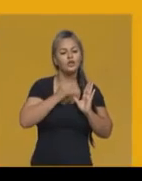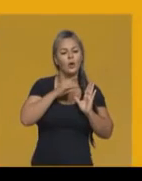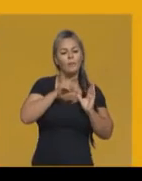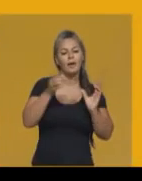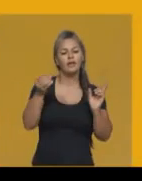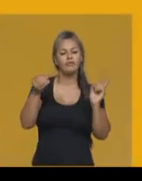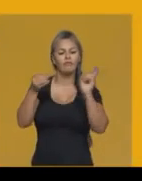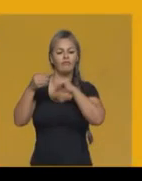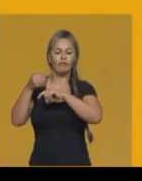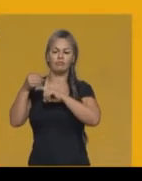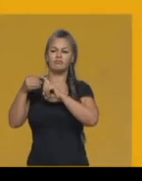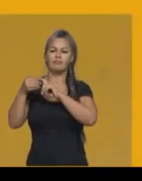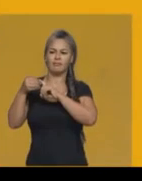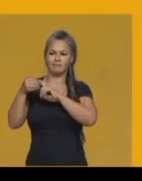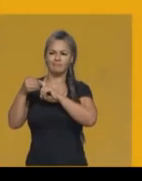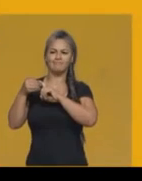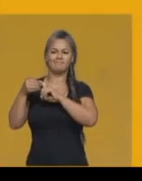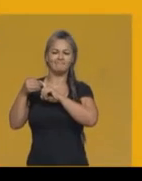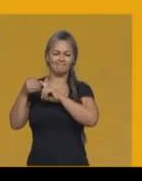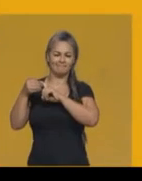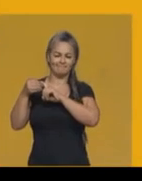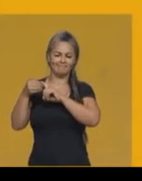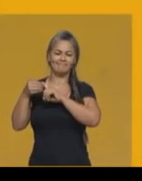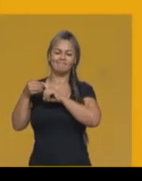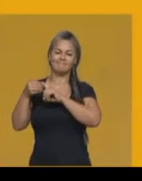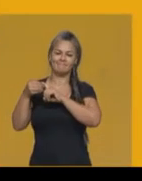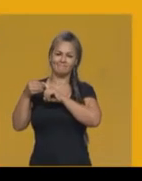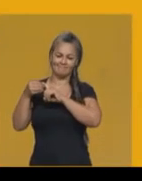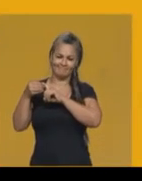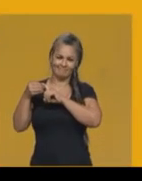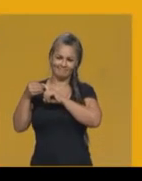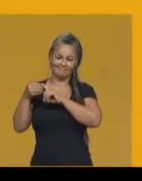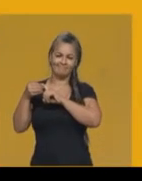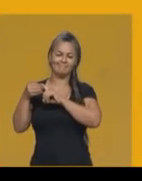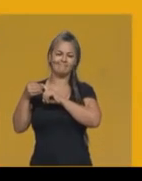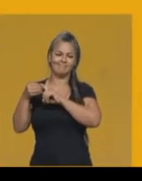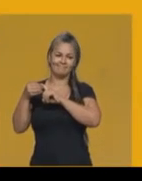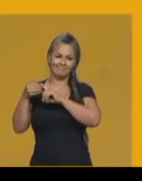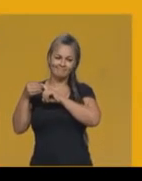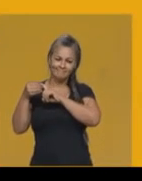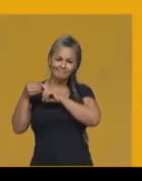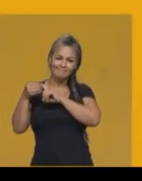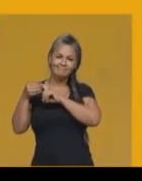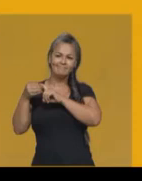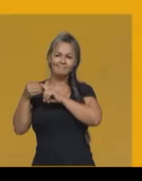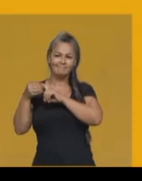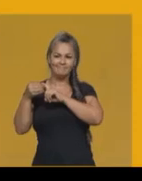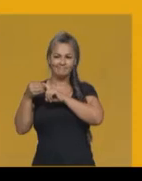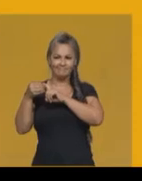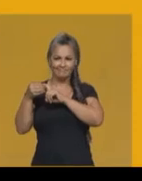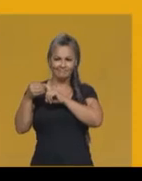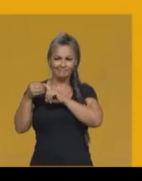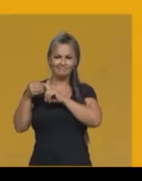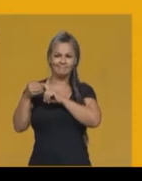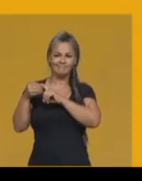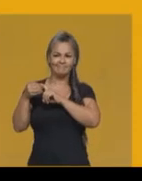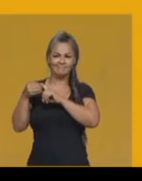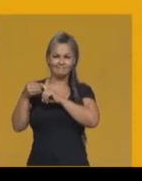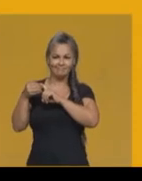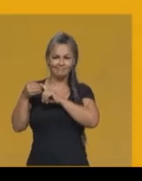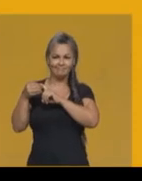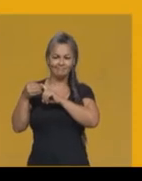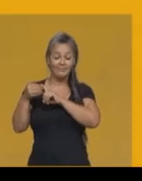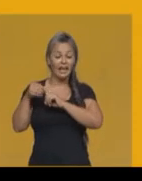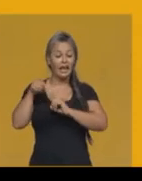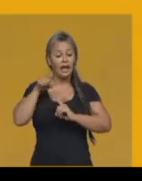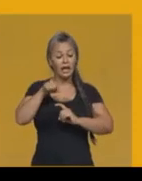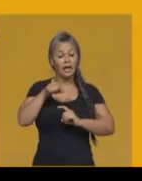documento no dia 9 de janeiro de 1822 Dom Pedro resolveu ficar no Brasil